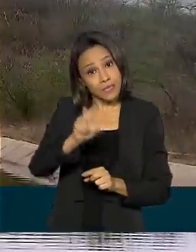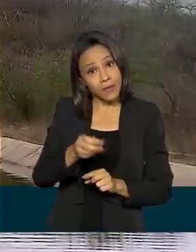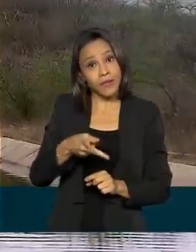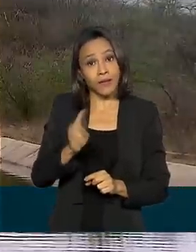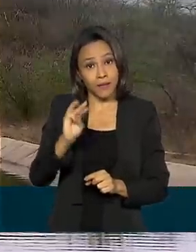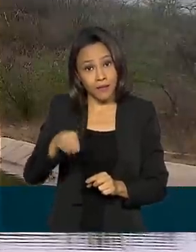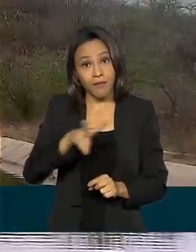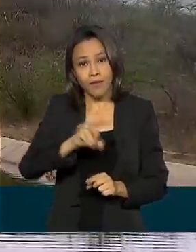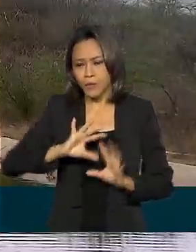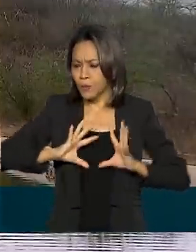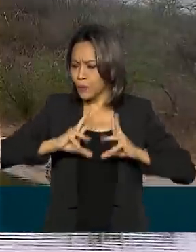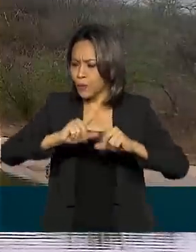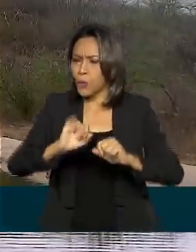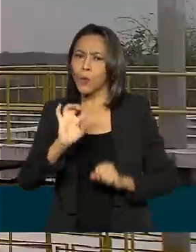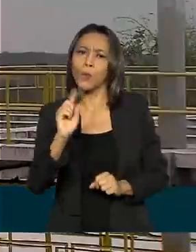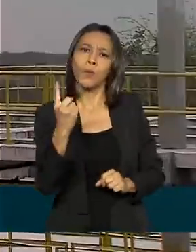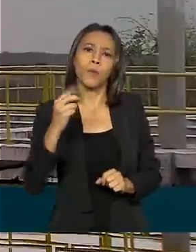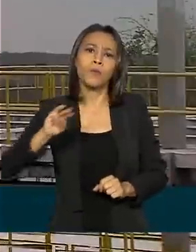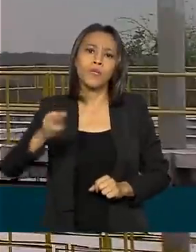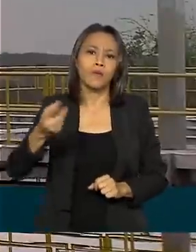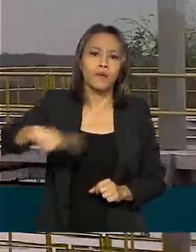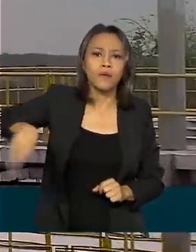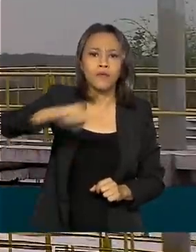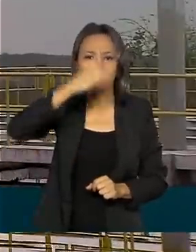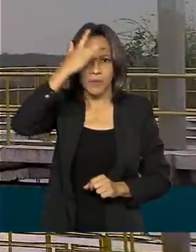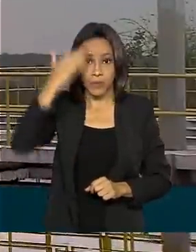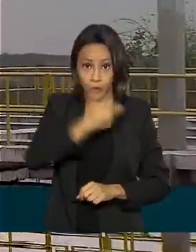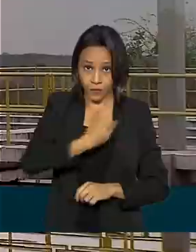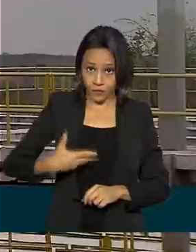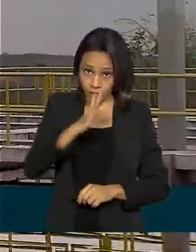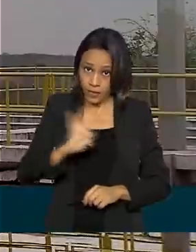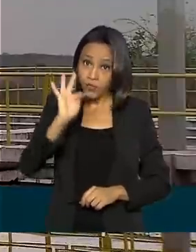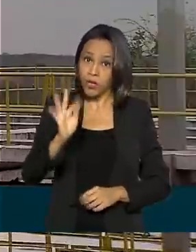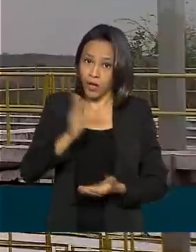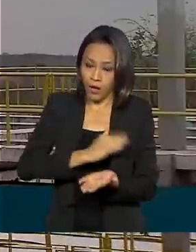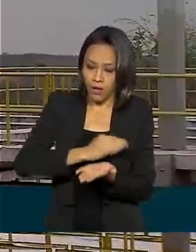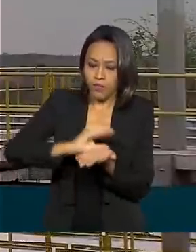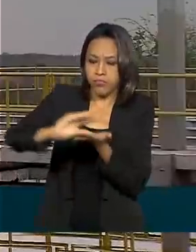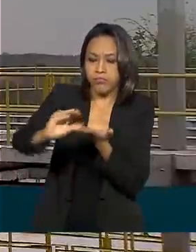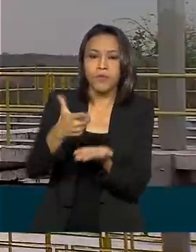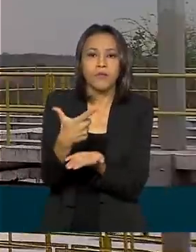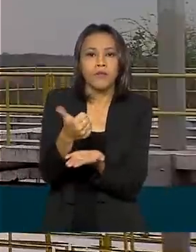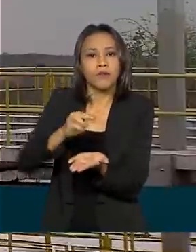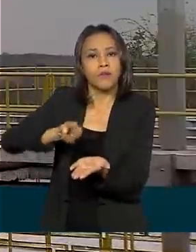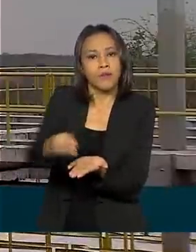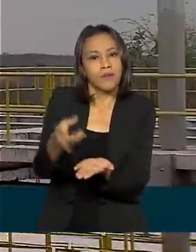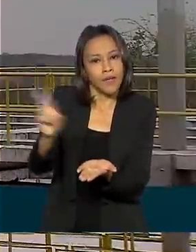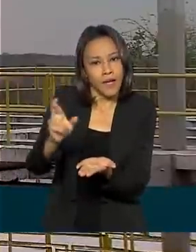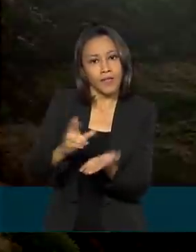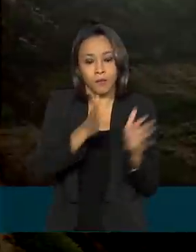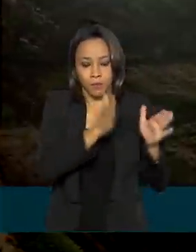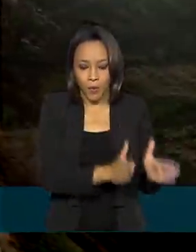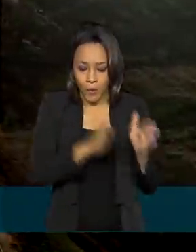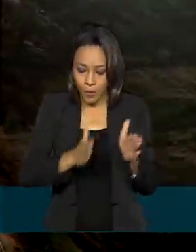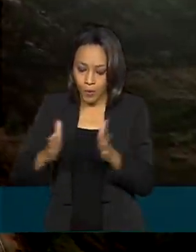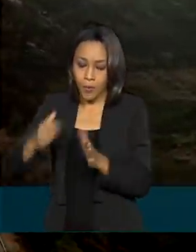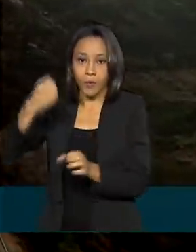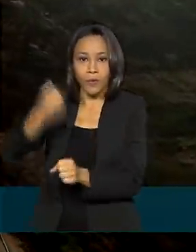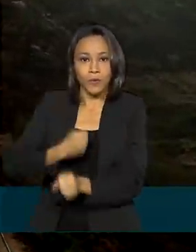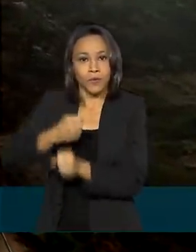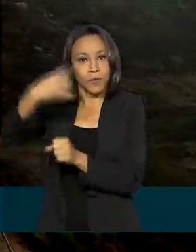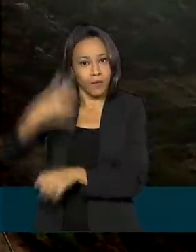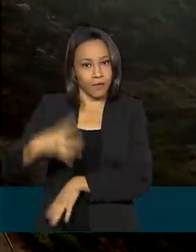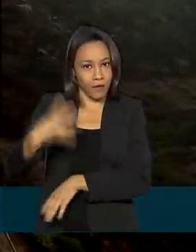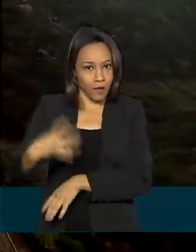beneficiará um milhão de pessoas. O governo federal já investiu 12 milhões de reais na quarta fase da obra. E agora vai